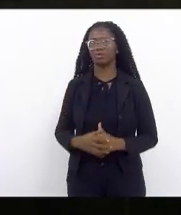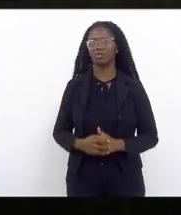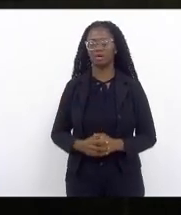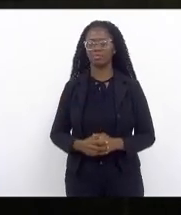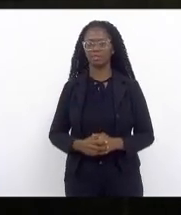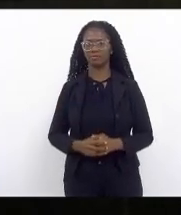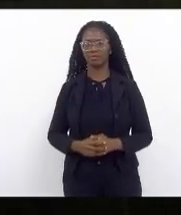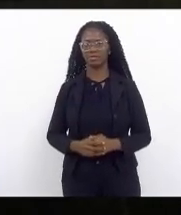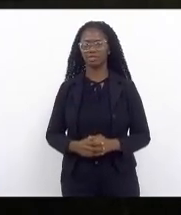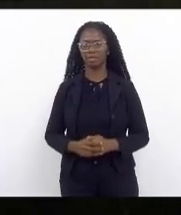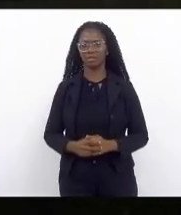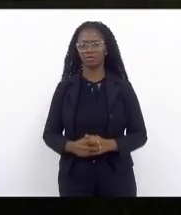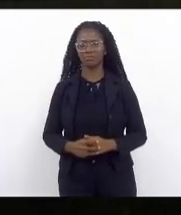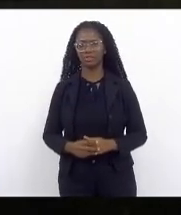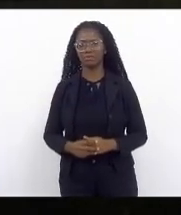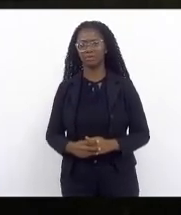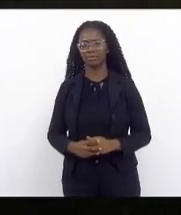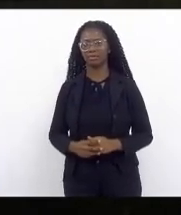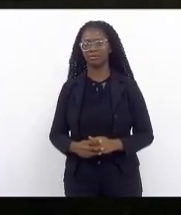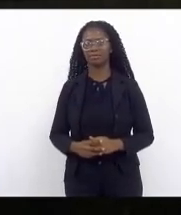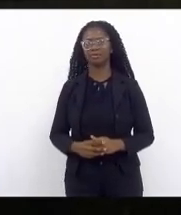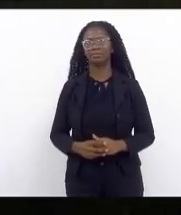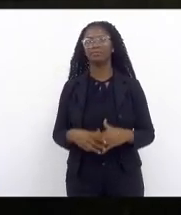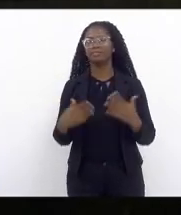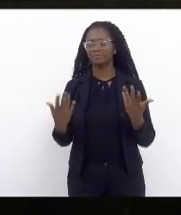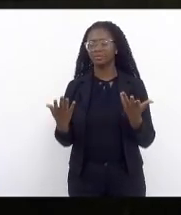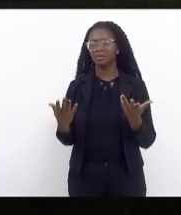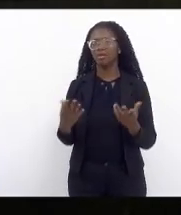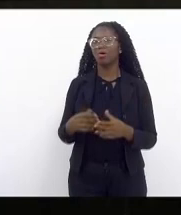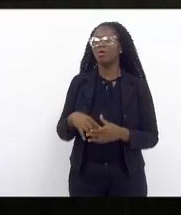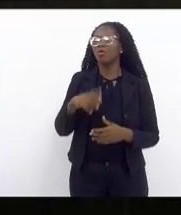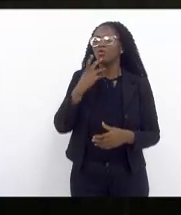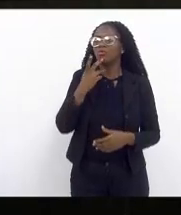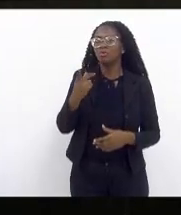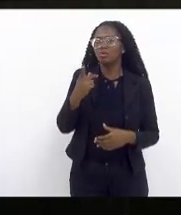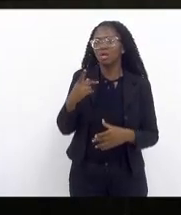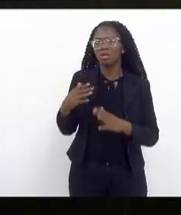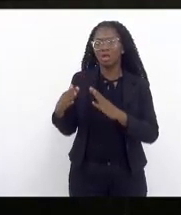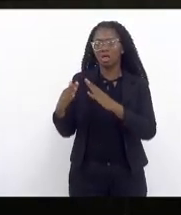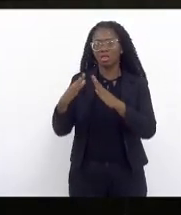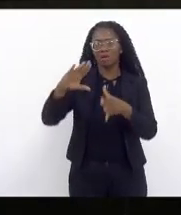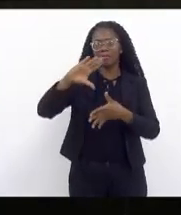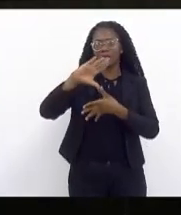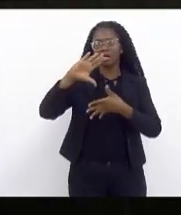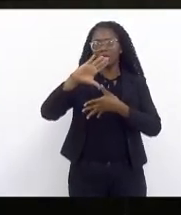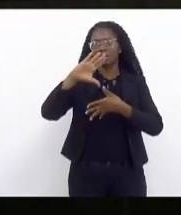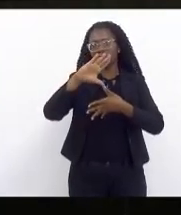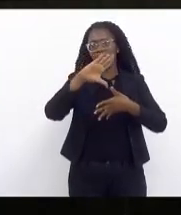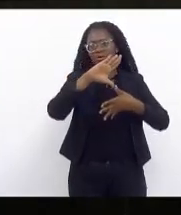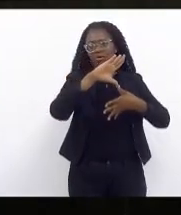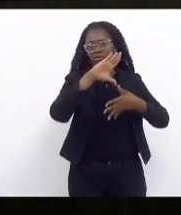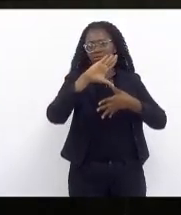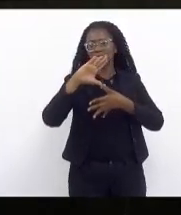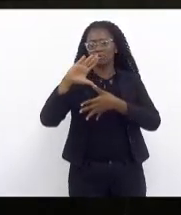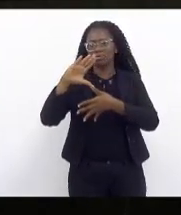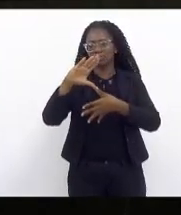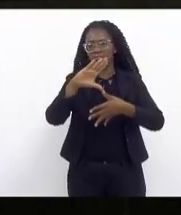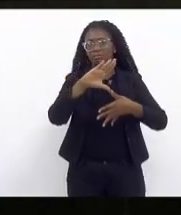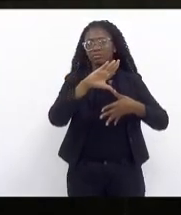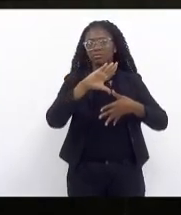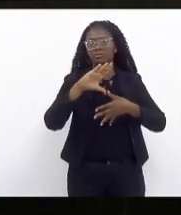de concessão de serviço de saneamento das Américas da América Latina pelo menos a maior de todas